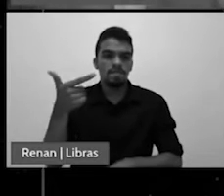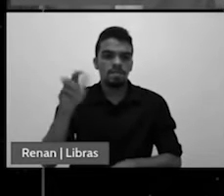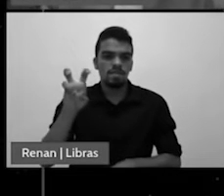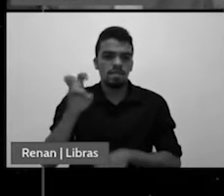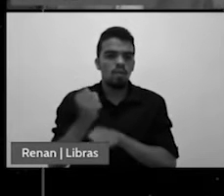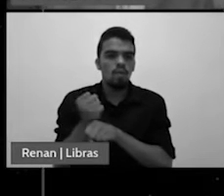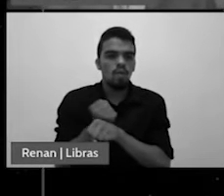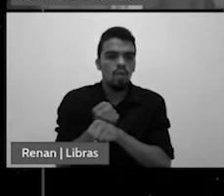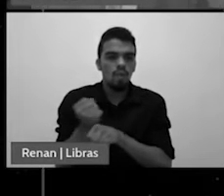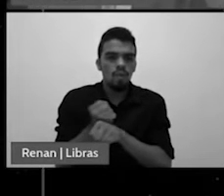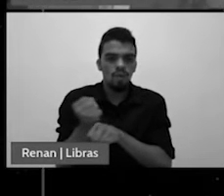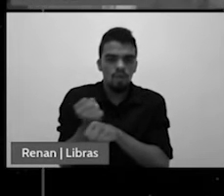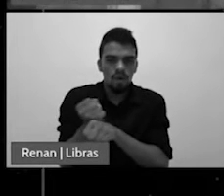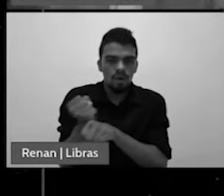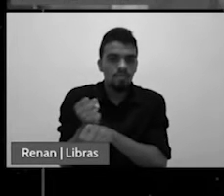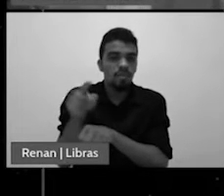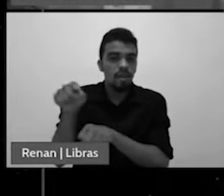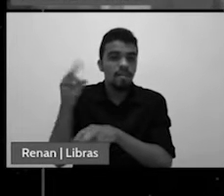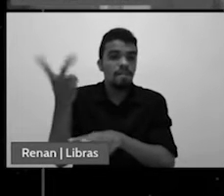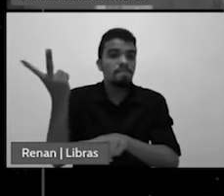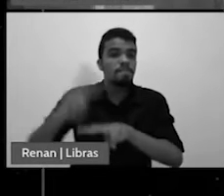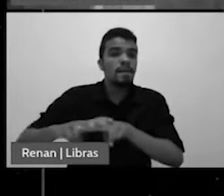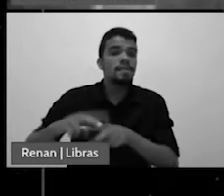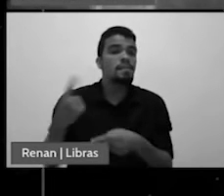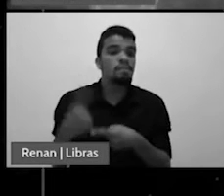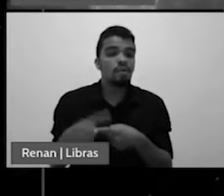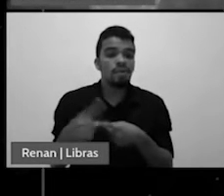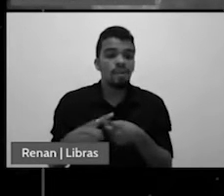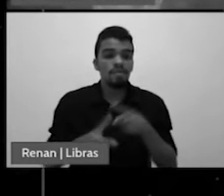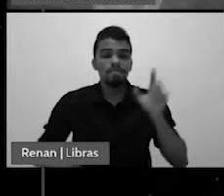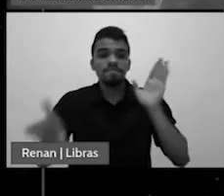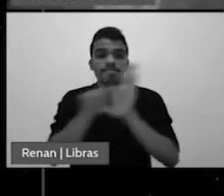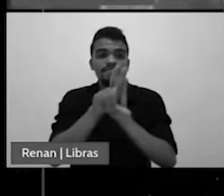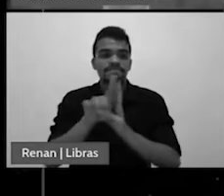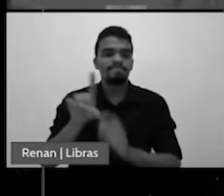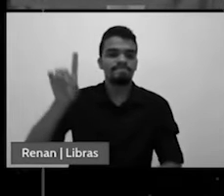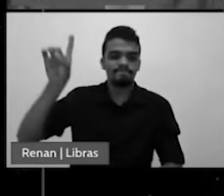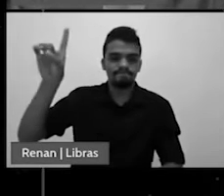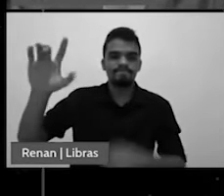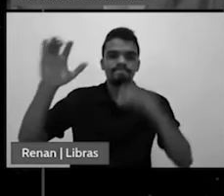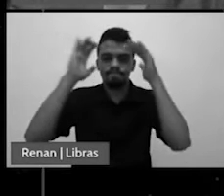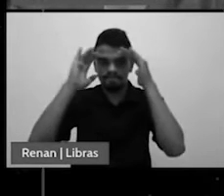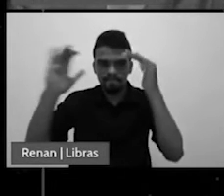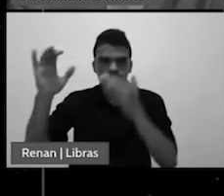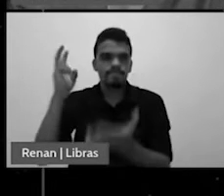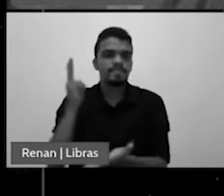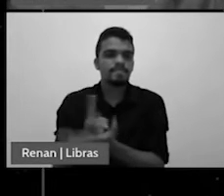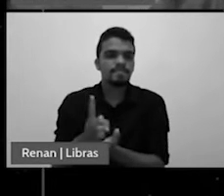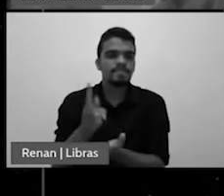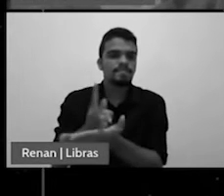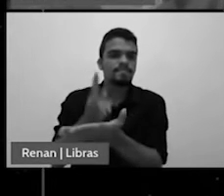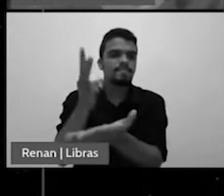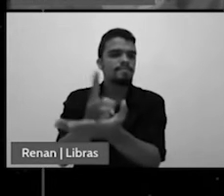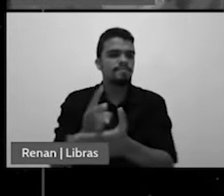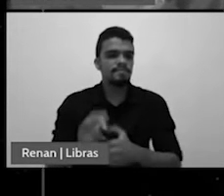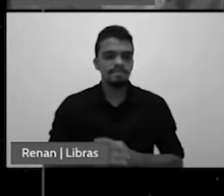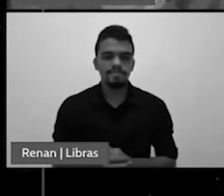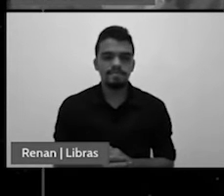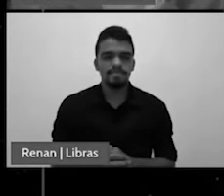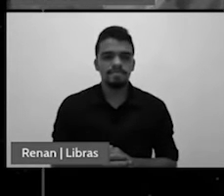Então, amigos e irmãos, o que o povo de Deus enfrenta ou tem enfrentado nos impérios por guardar o dia do Senhor?